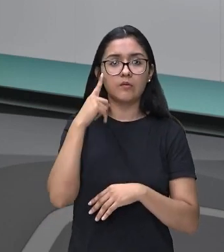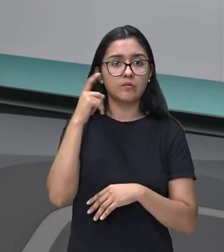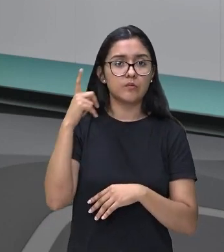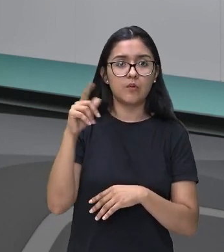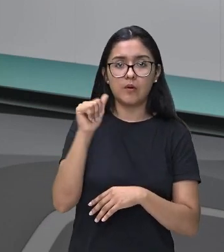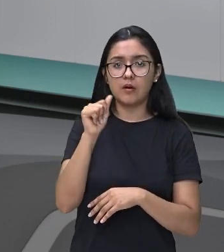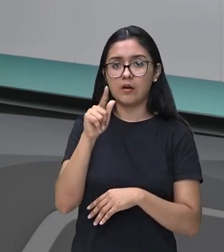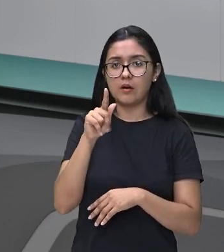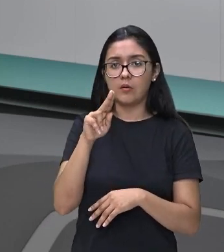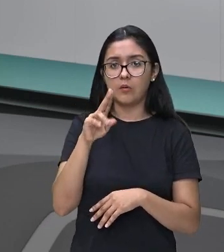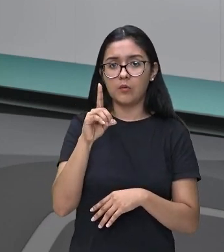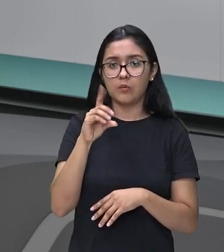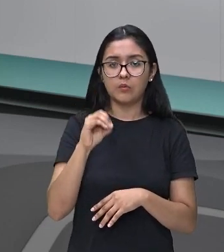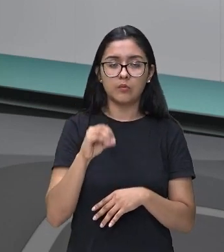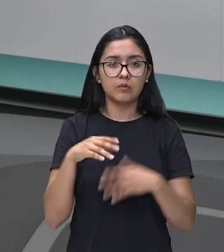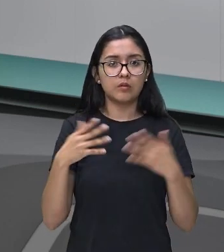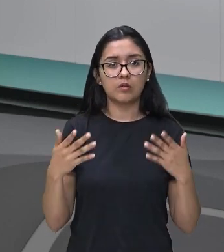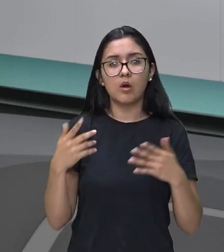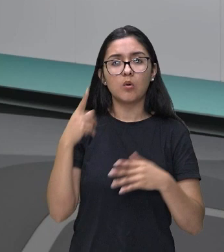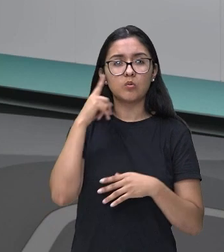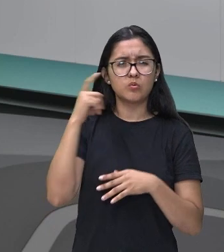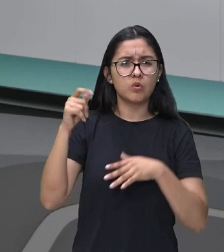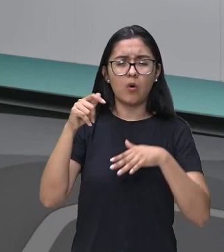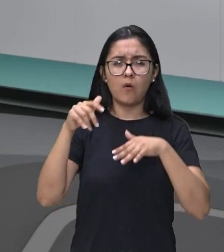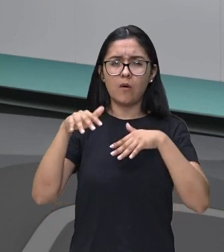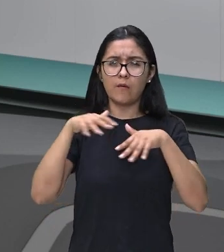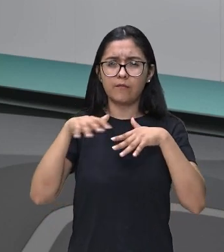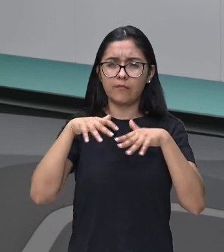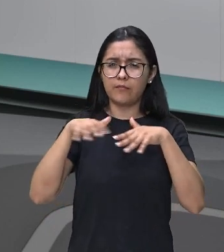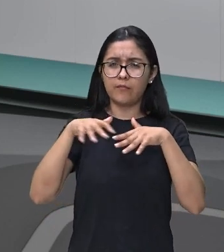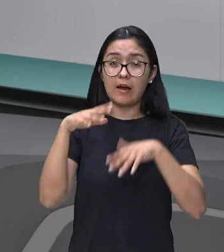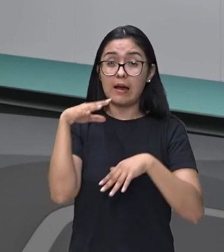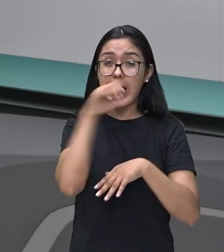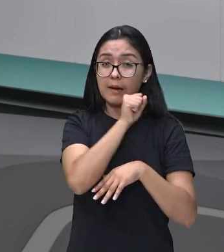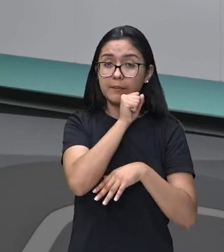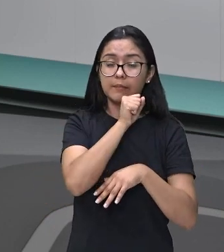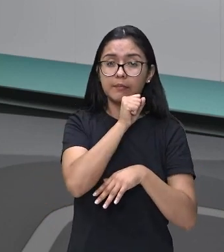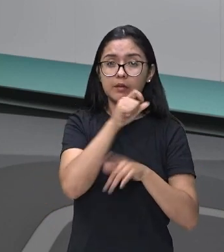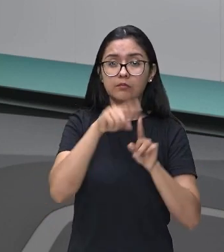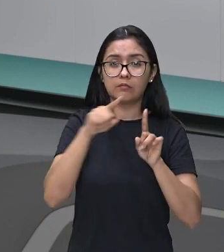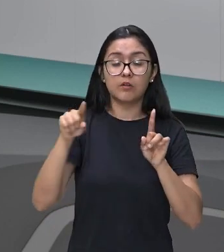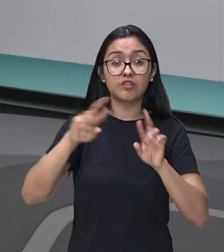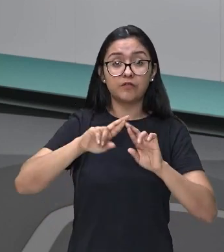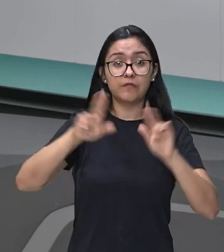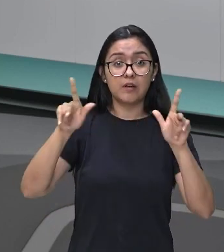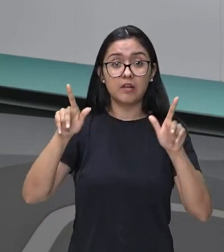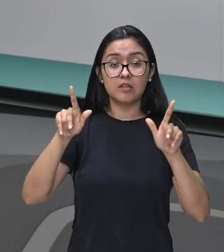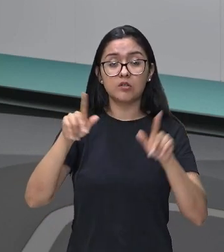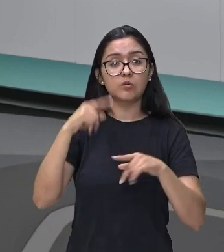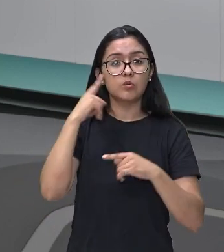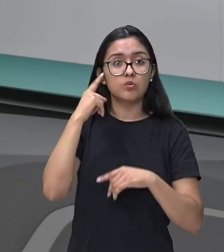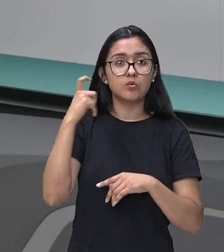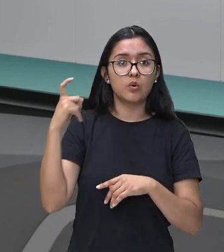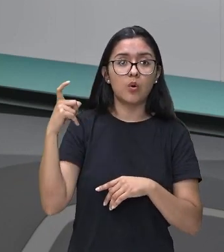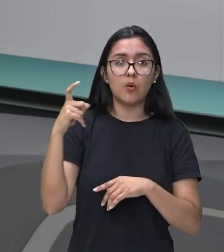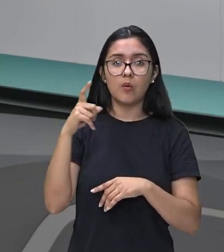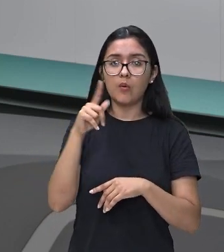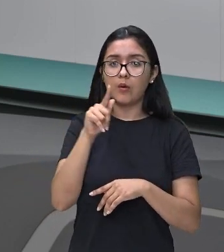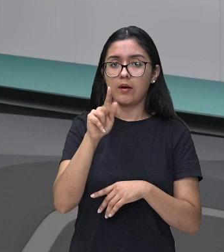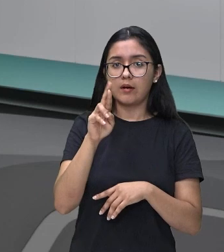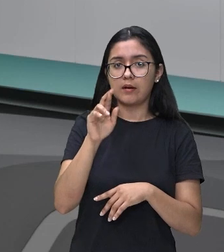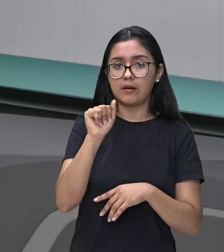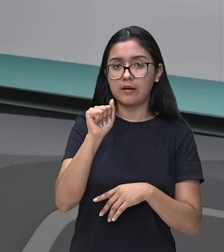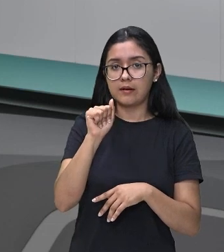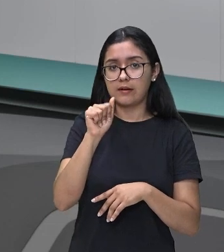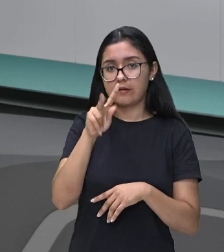o som agudo, ele vibra rapidamente a frequência dele. Diferente do grave, que a frequência dele é